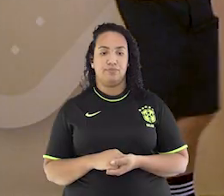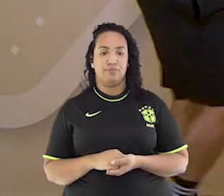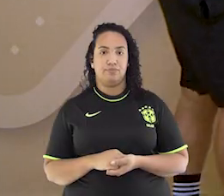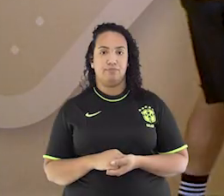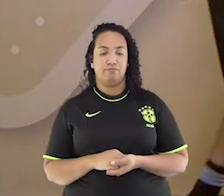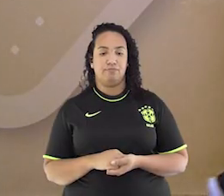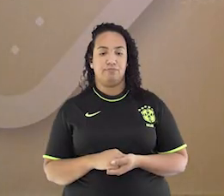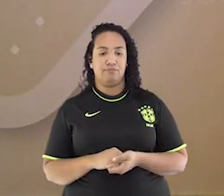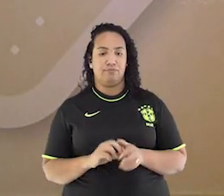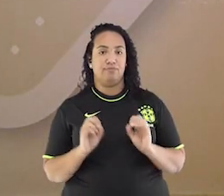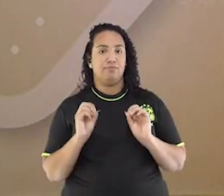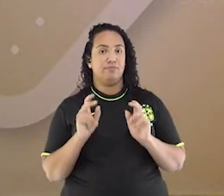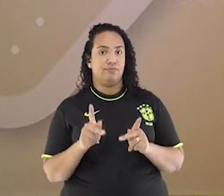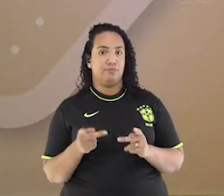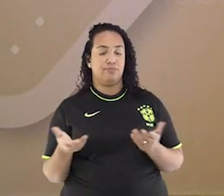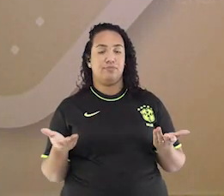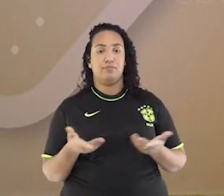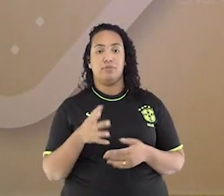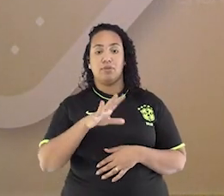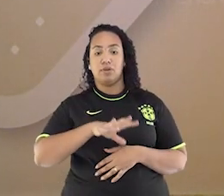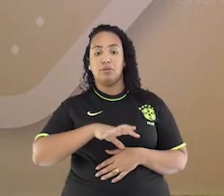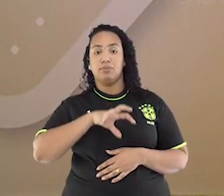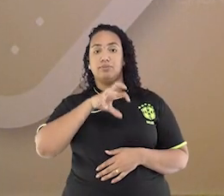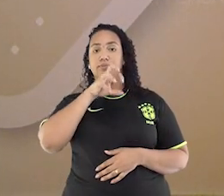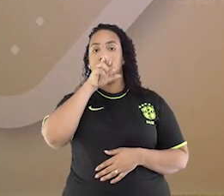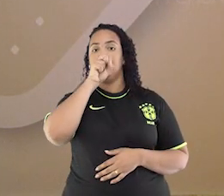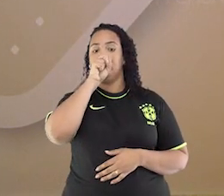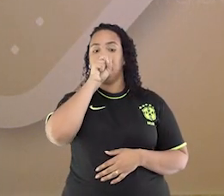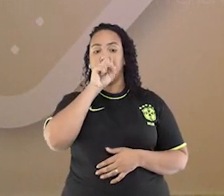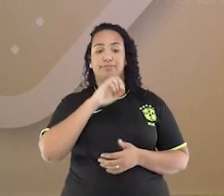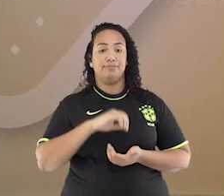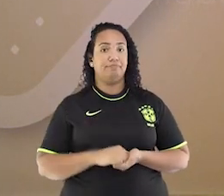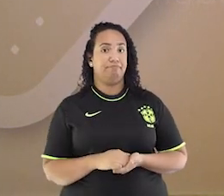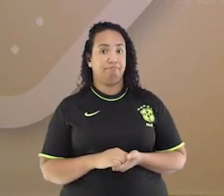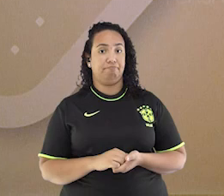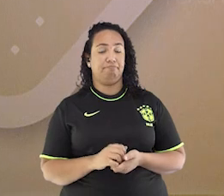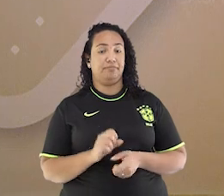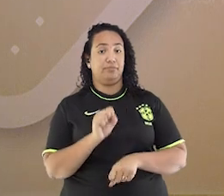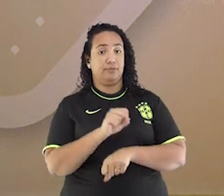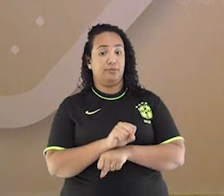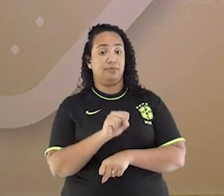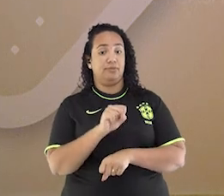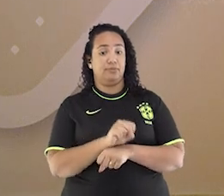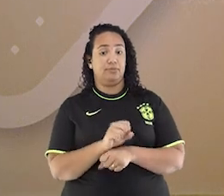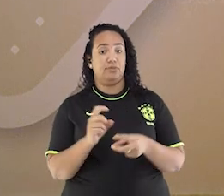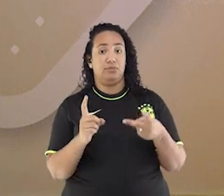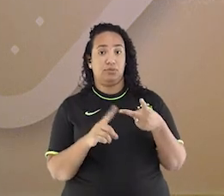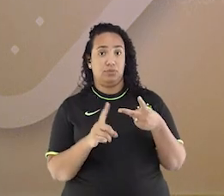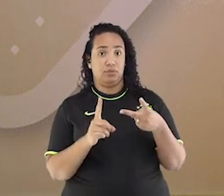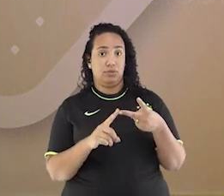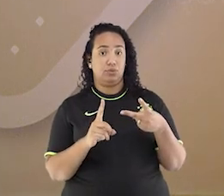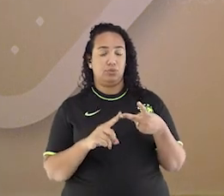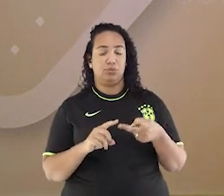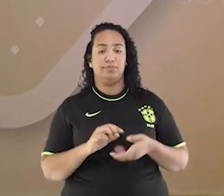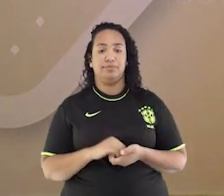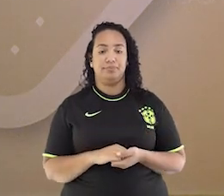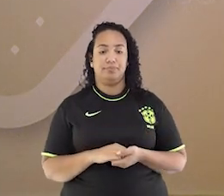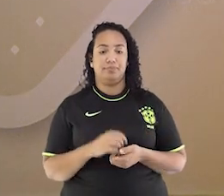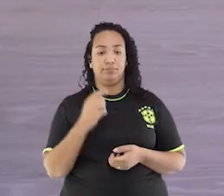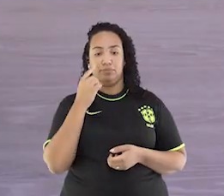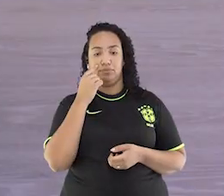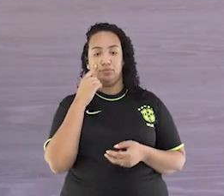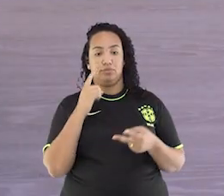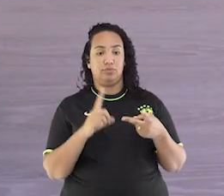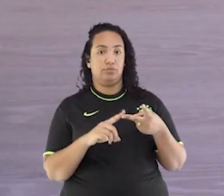Boa! Respirou. Já, já vamos para o nosso próximo exercício. Eu só vou demonstrar, beleza? O próximo será